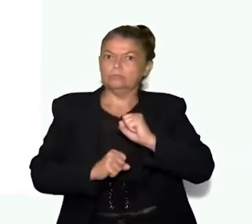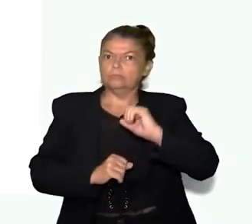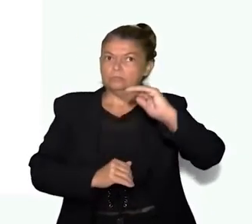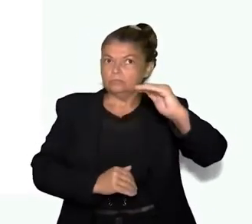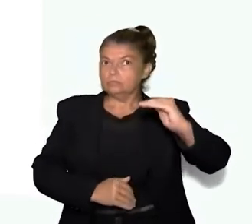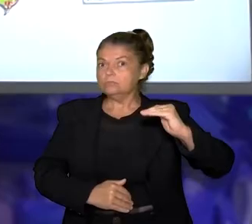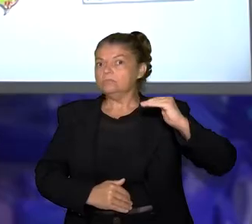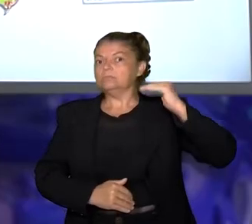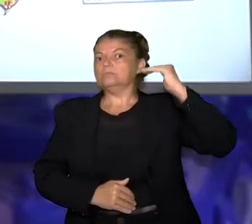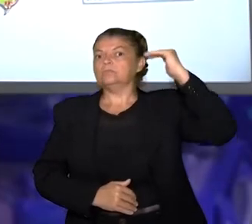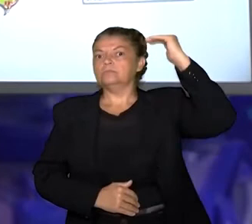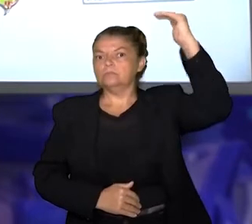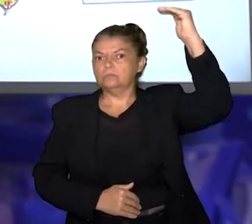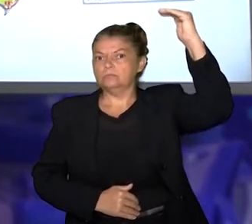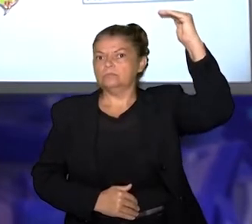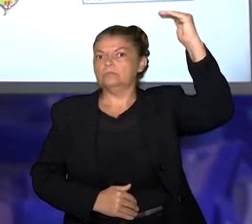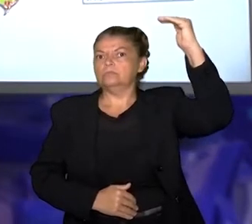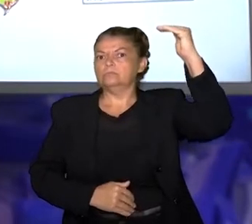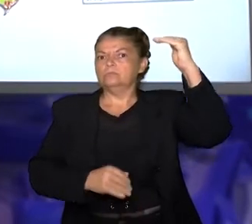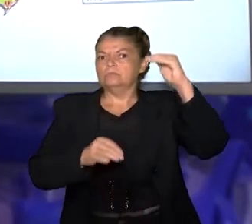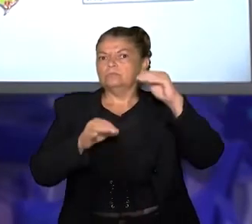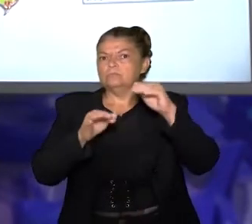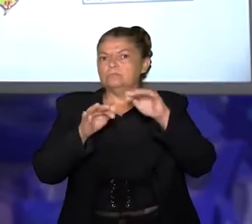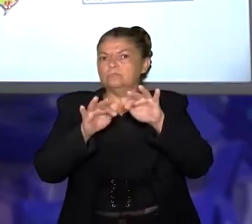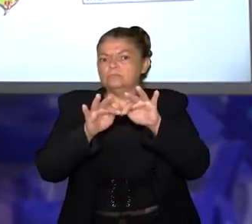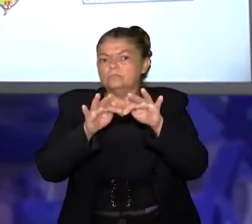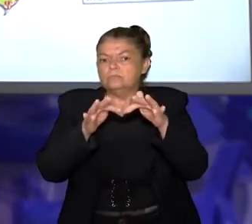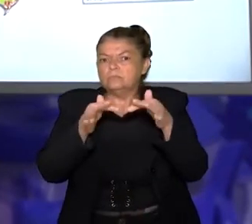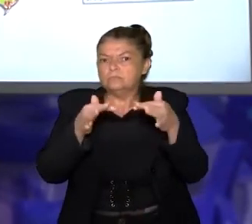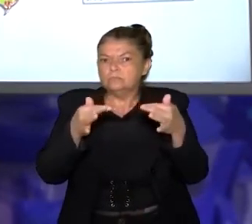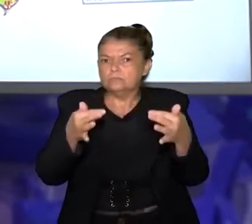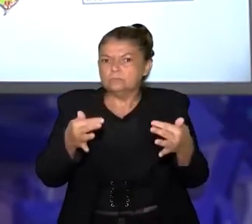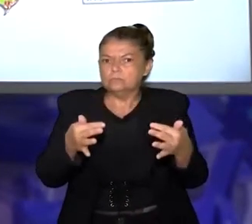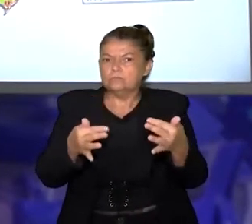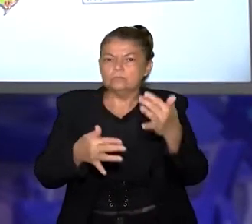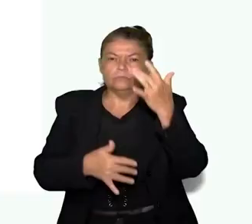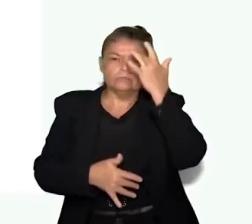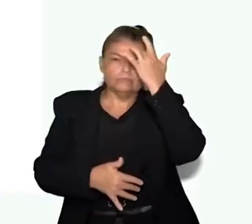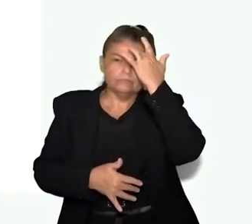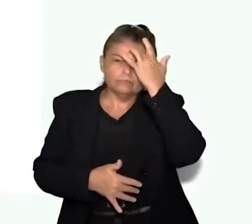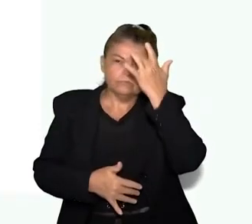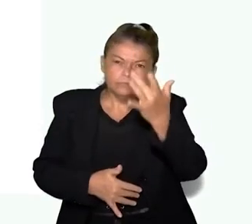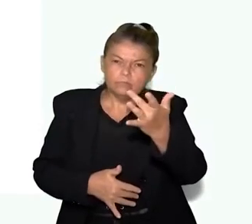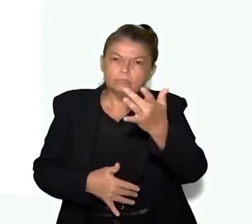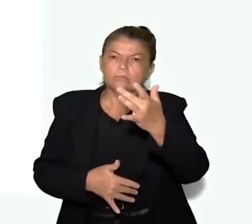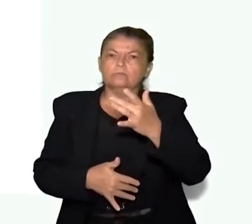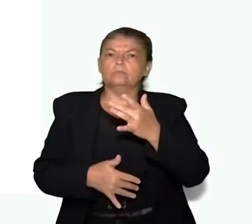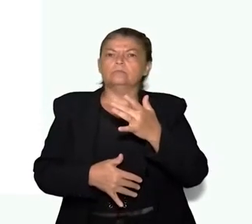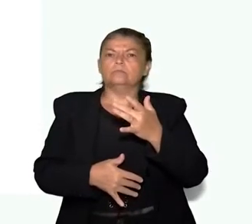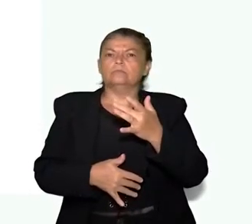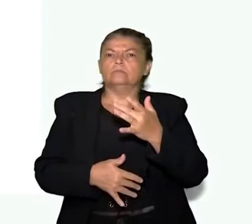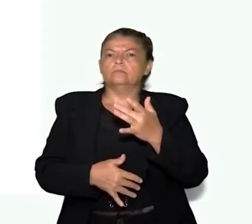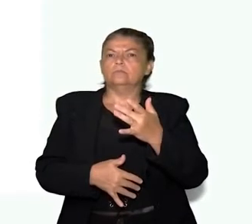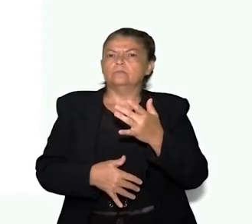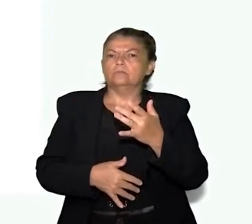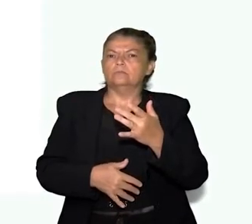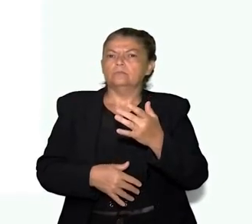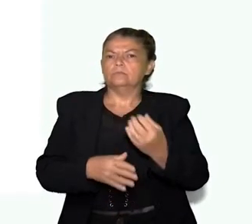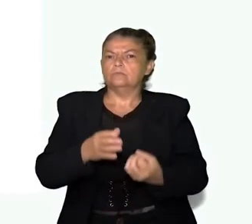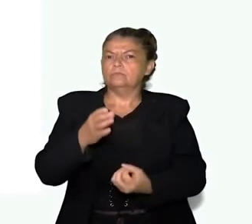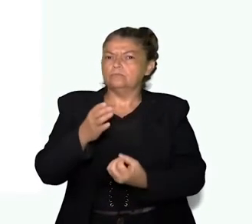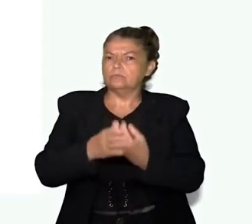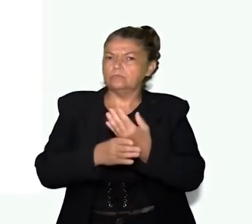parte superior. O quer dizer isso? Quer dizer, o detalhe é essa parte aqui. Esse mapa é do relevo brasileiro. Foi